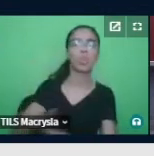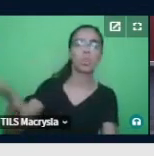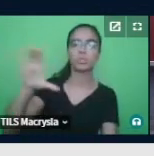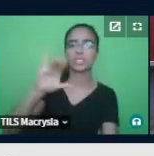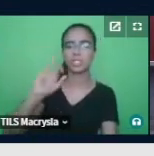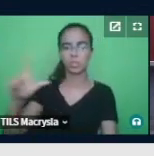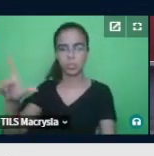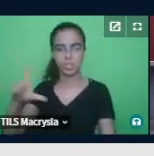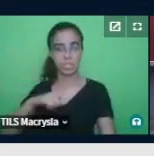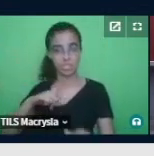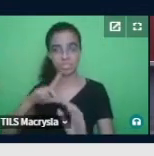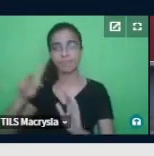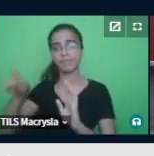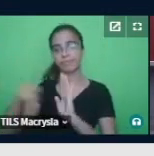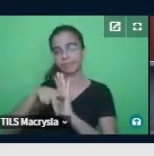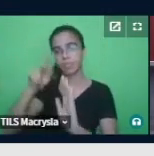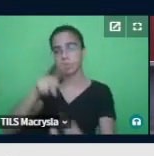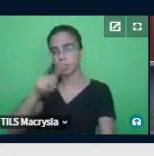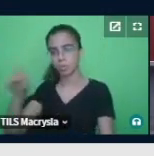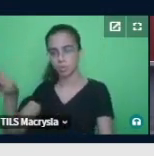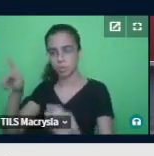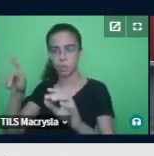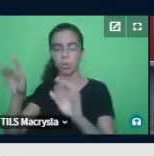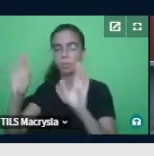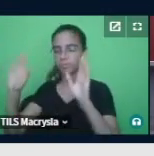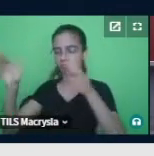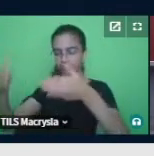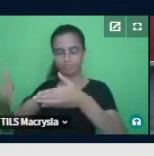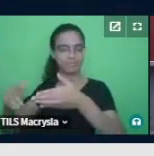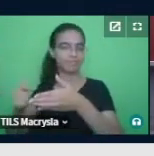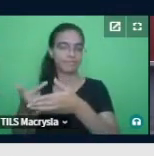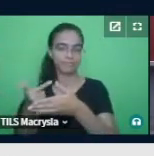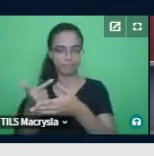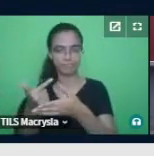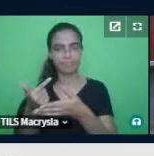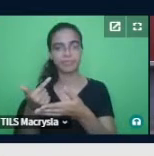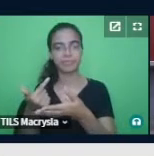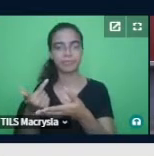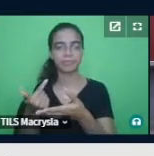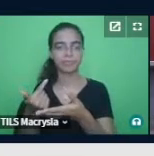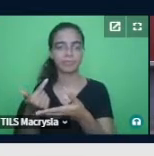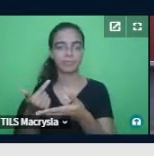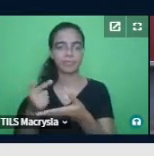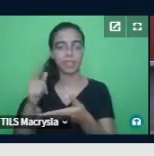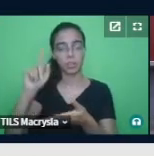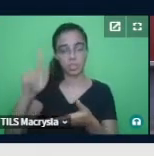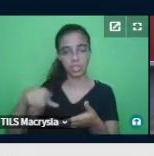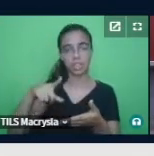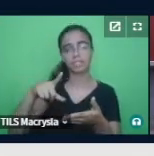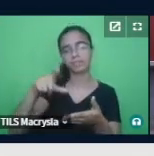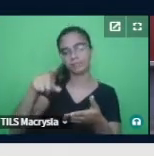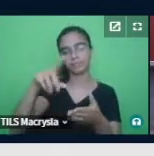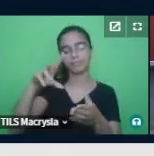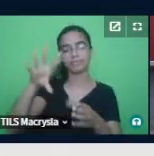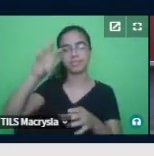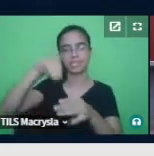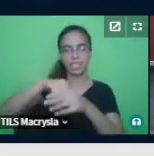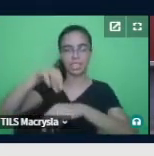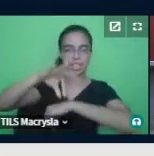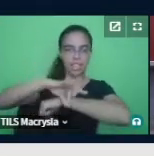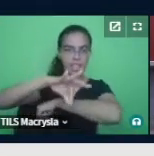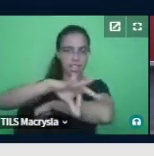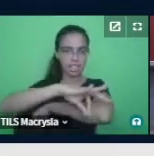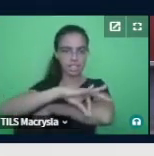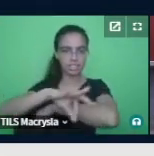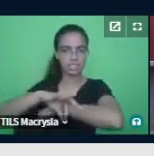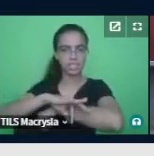né? A proposta do desenho universal da aprendizagem é uma proposta oriunda da arquitetura, né? Que previa construções